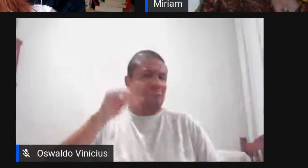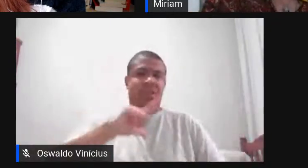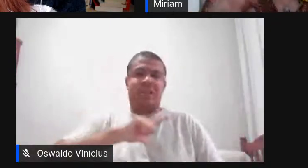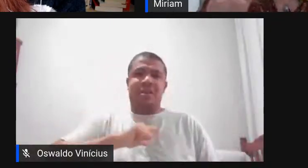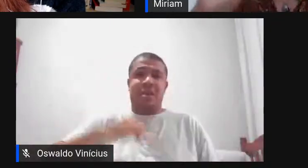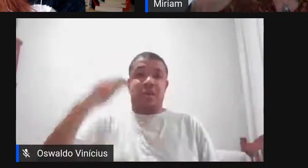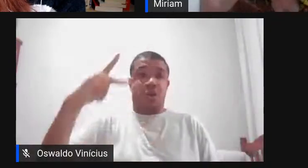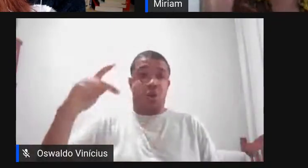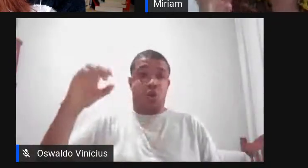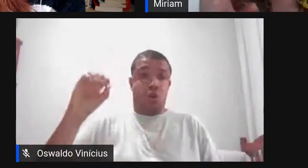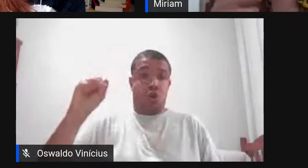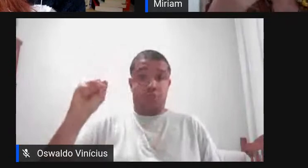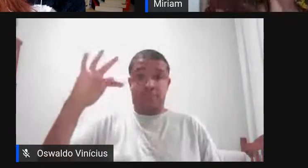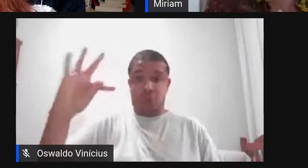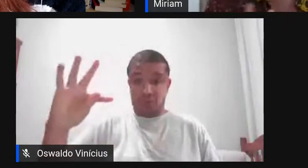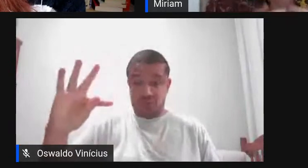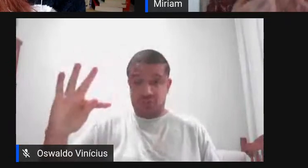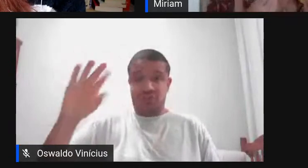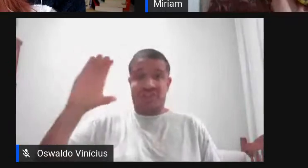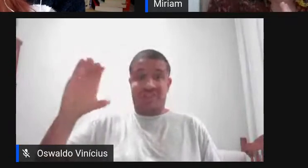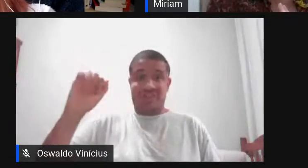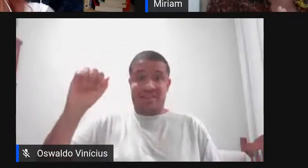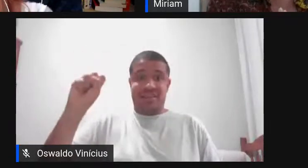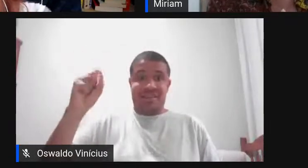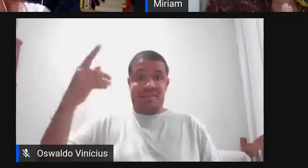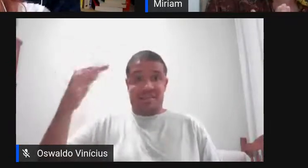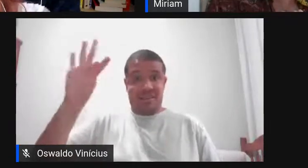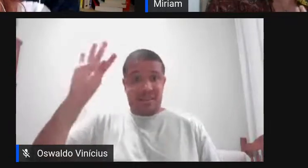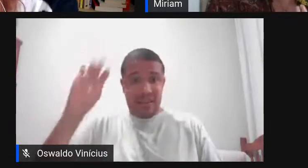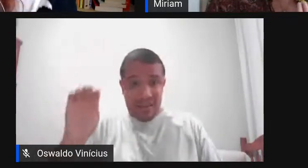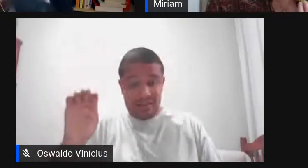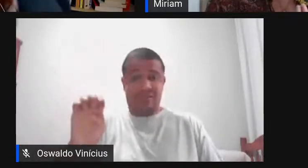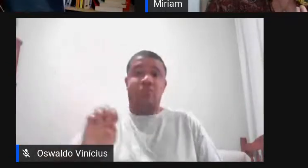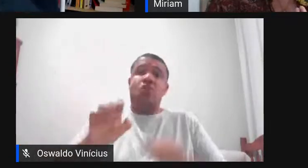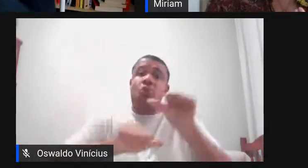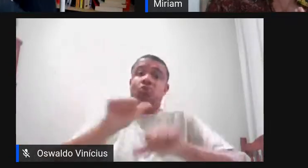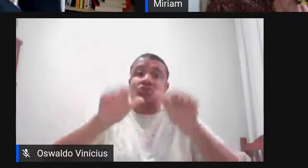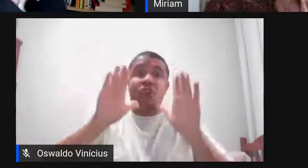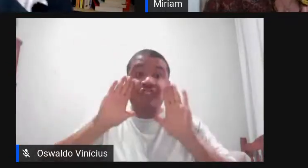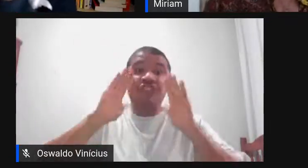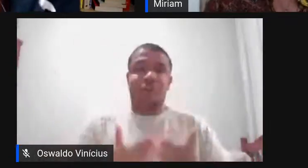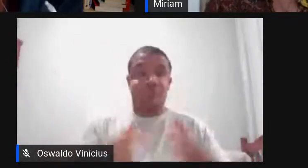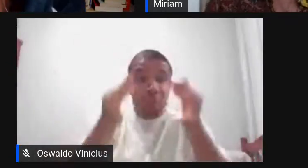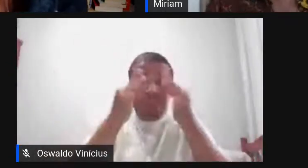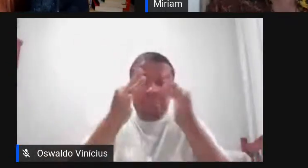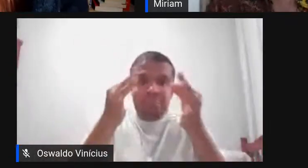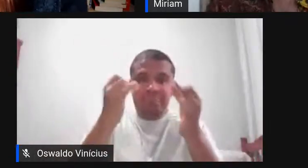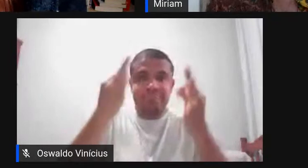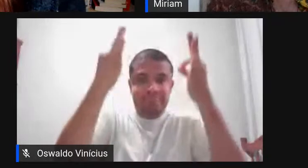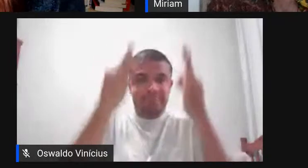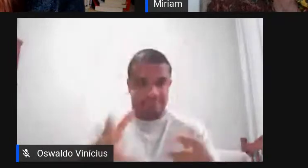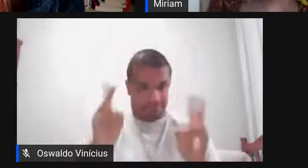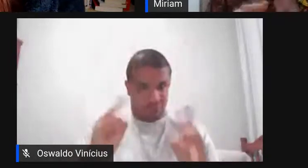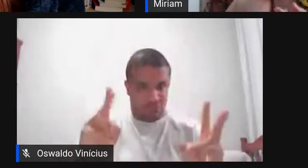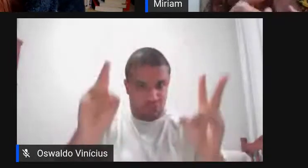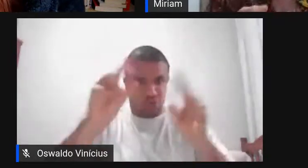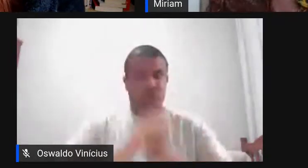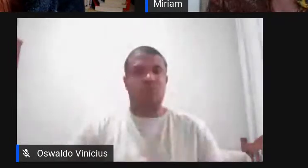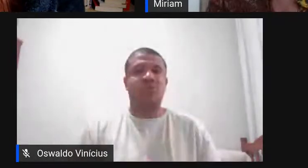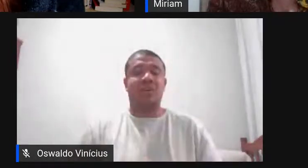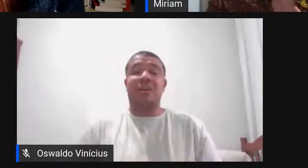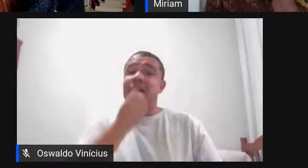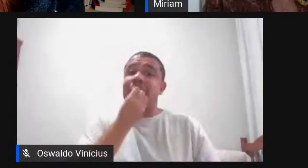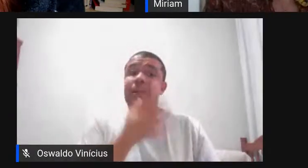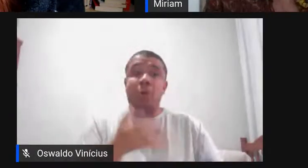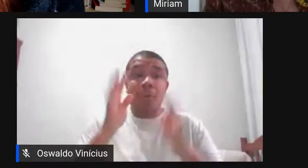ela então assim muda muda a atenção muda o foco então eu acho que isso é muito bom para manter a